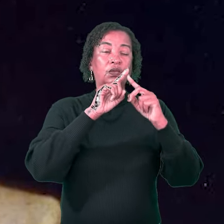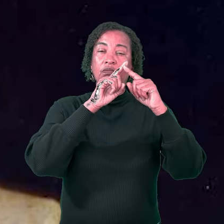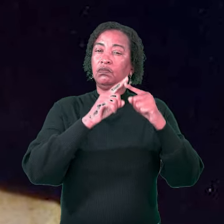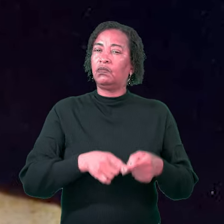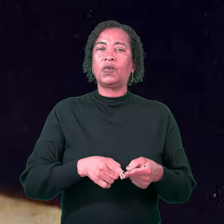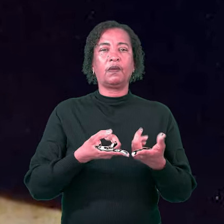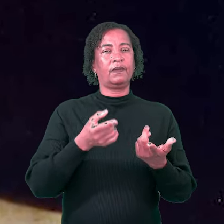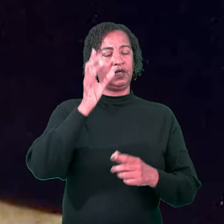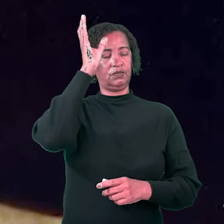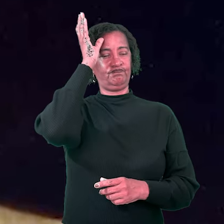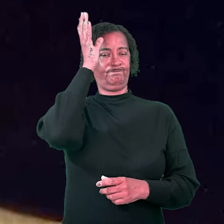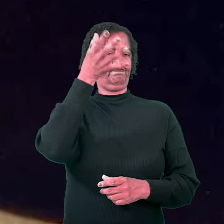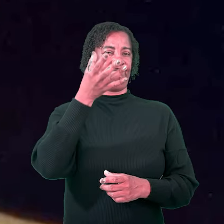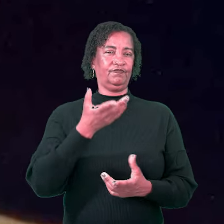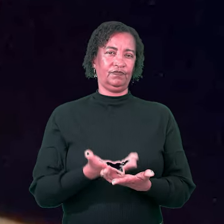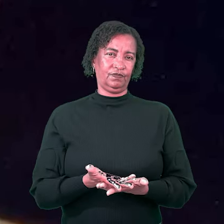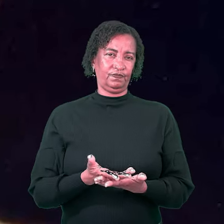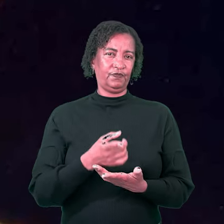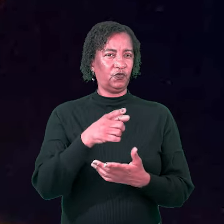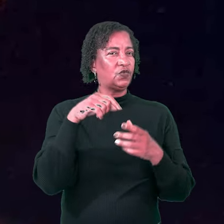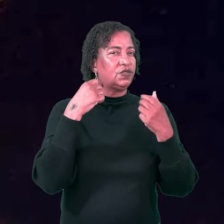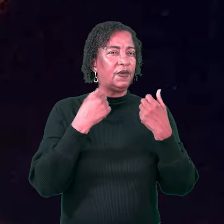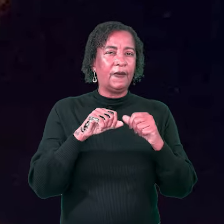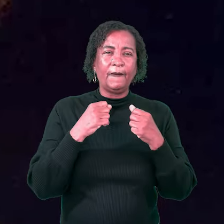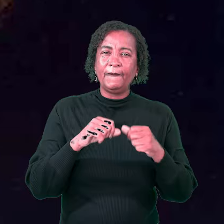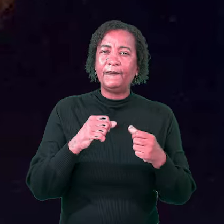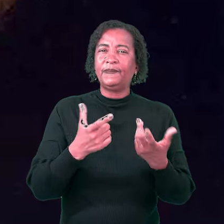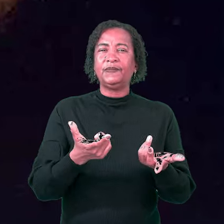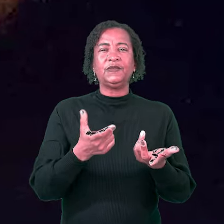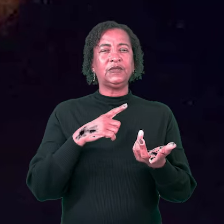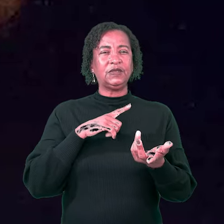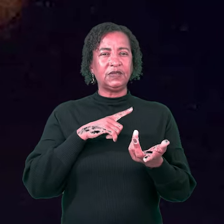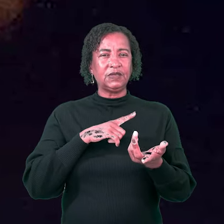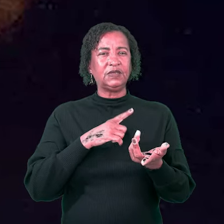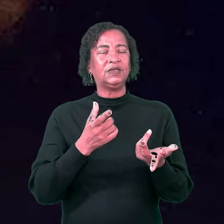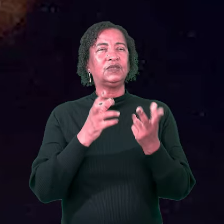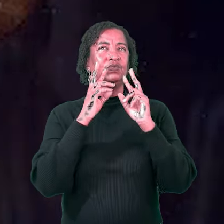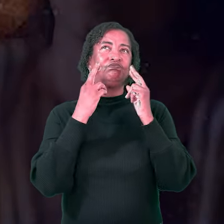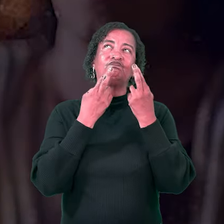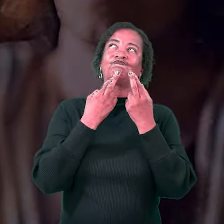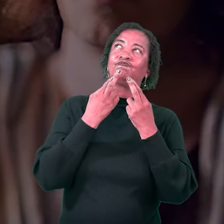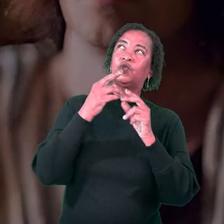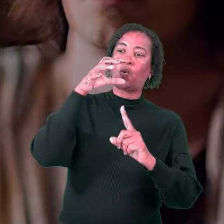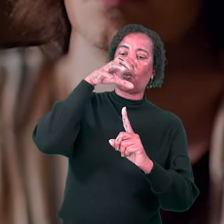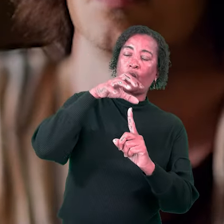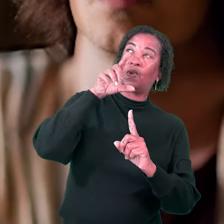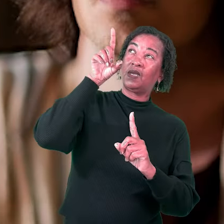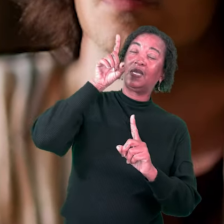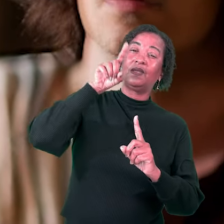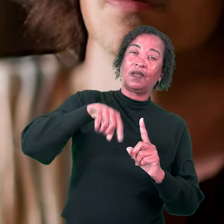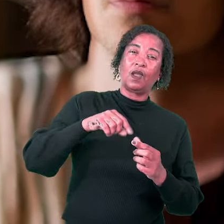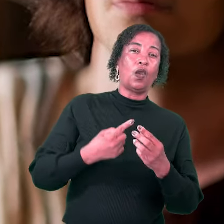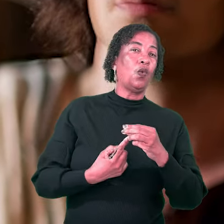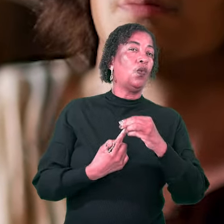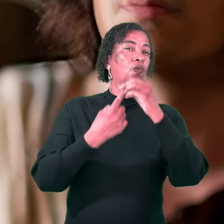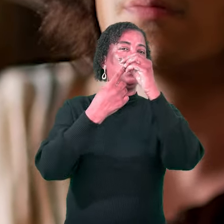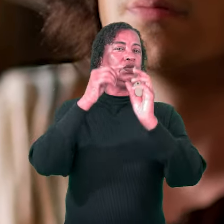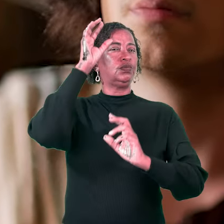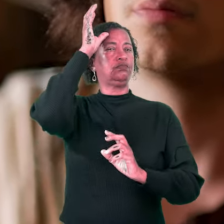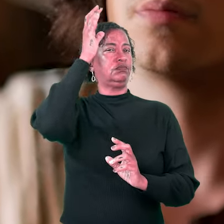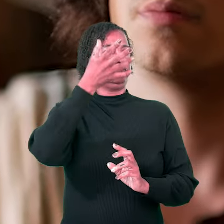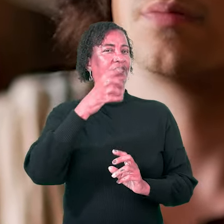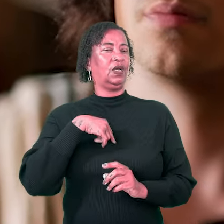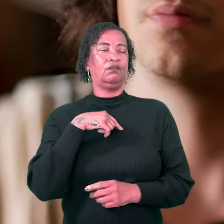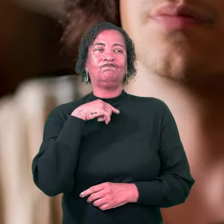será a solução. Você e eu precisamos estar sujeitos ao rei, o único que é a solução. Eu não